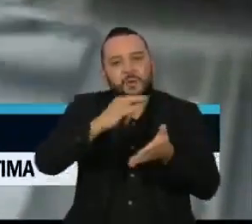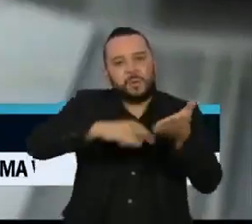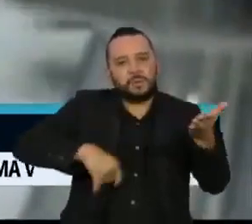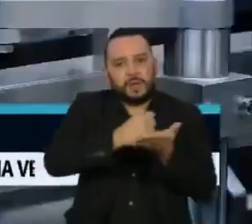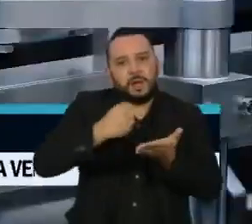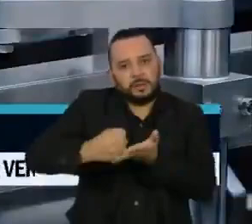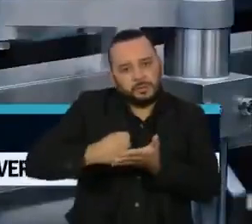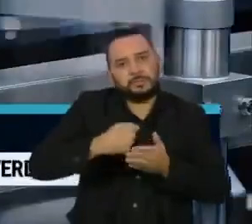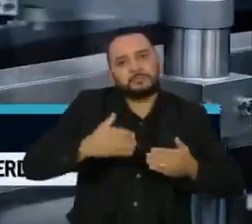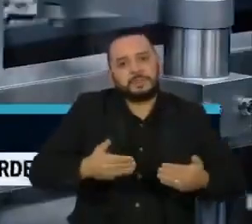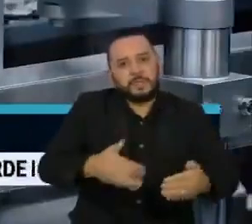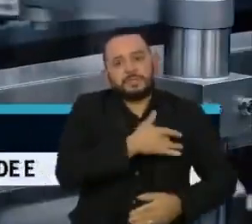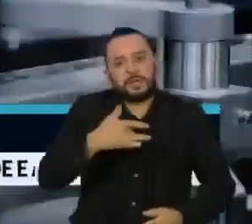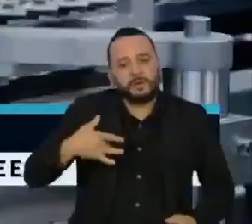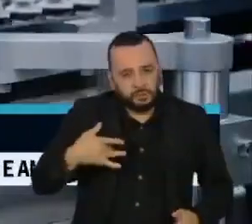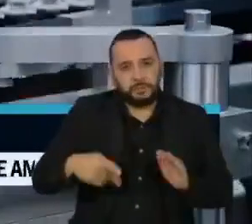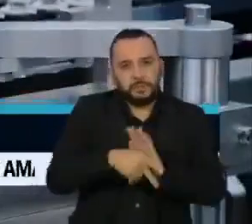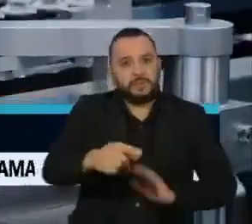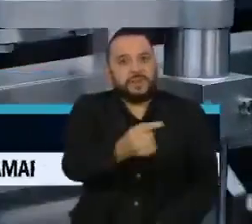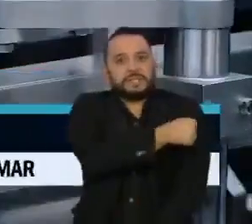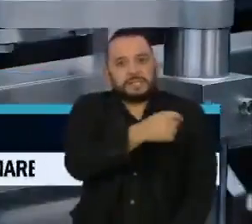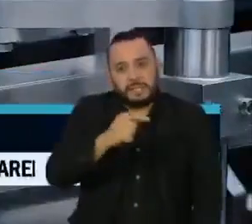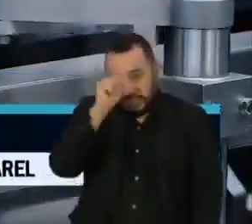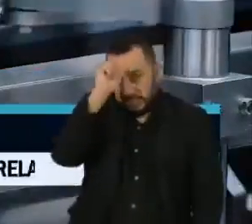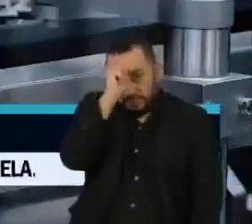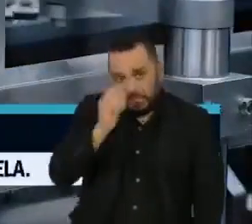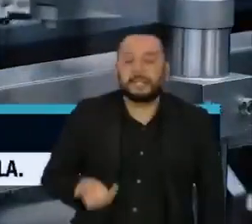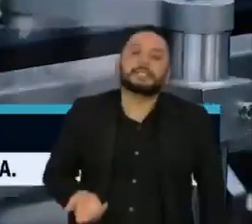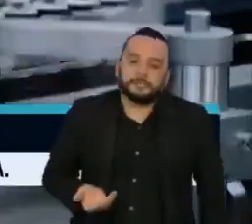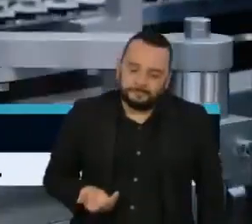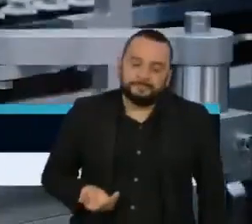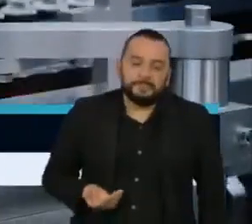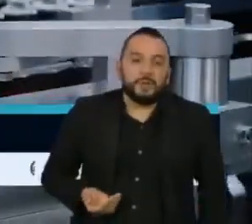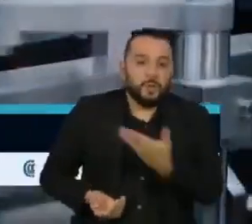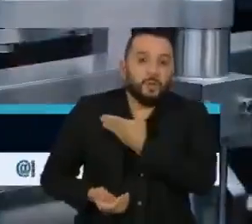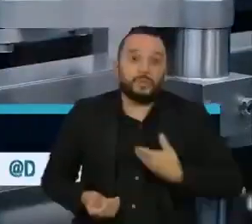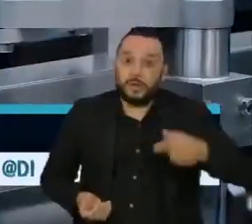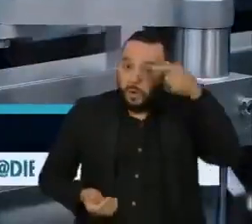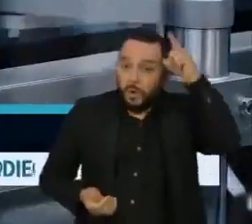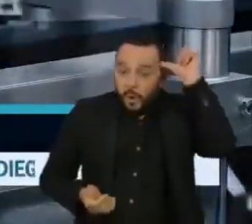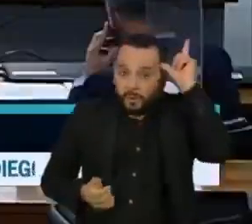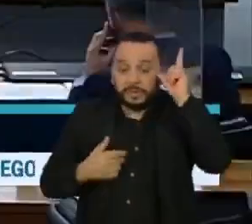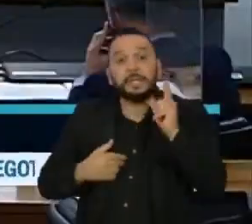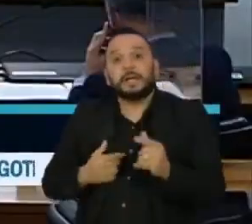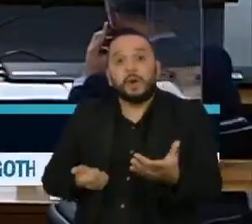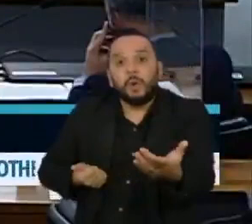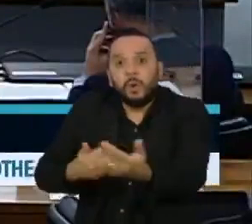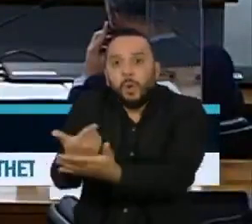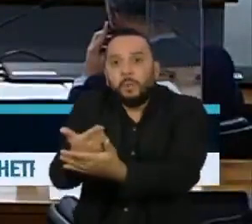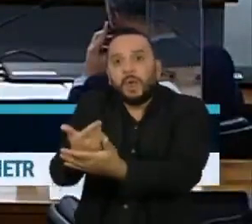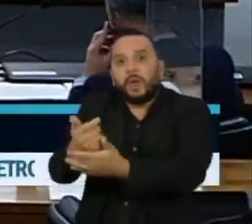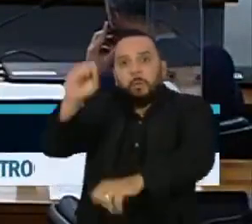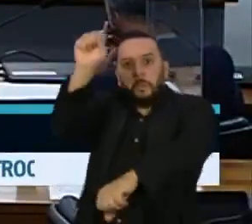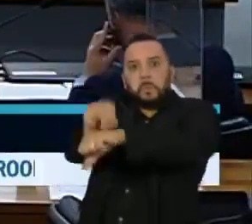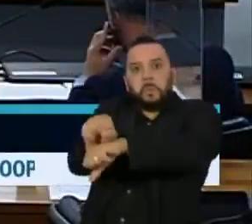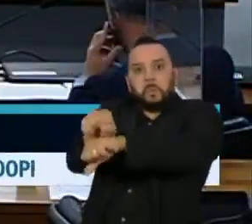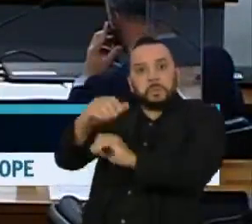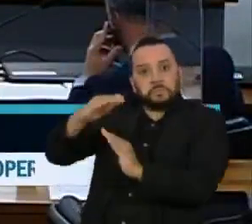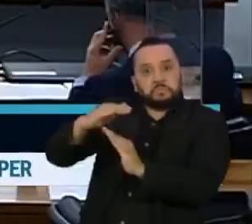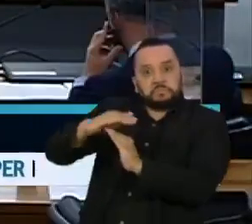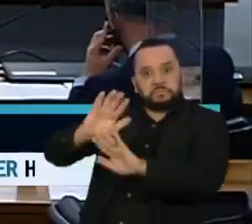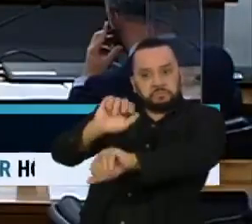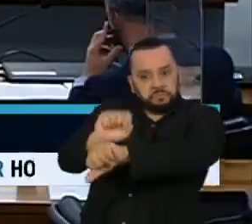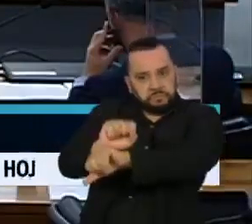Ministério da Saúde com a vacina indiana Covaxin. O governo suspendeu ontem a compra do imunizante. Os senadores aprovaram a